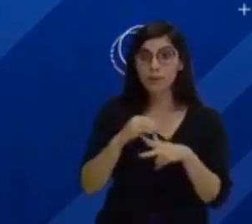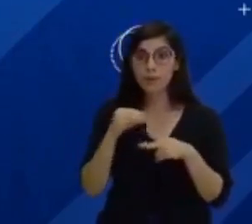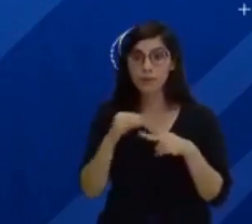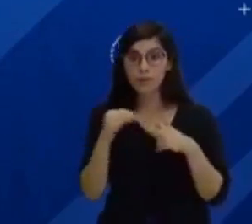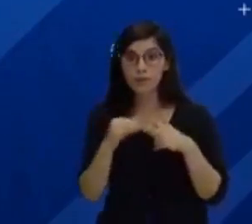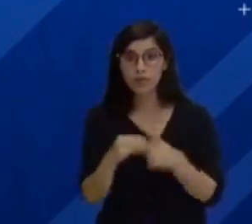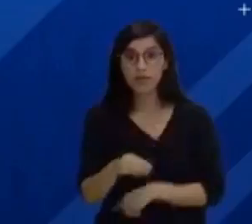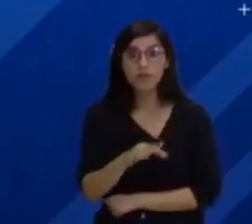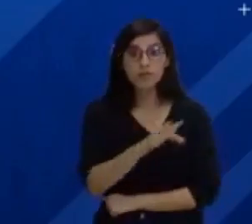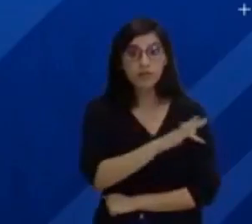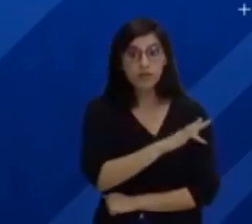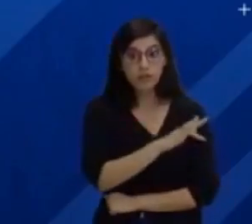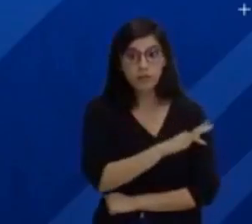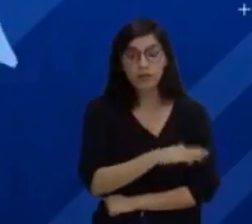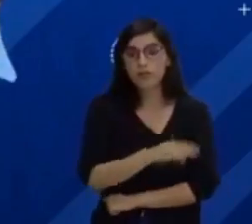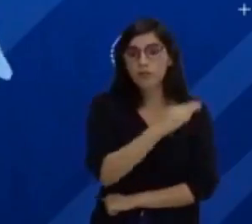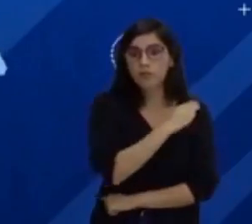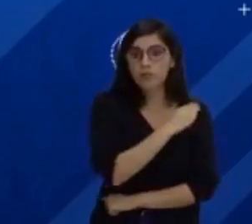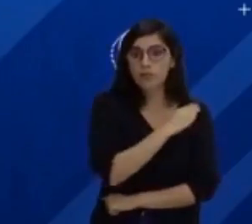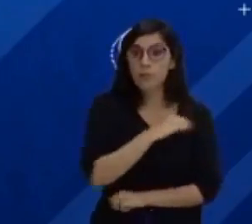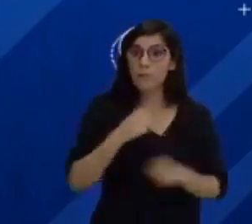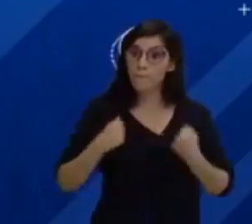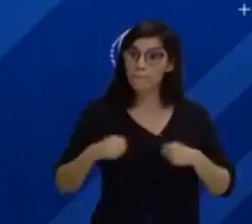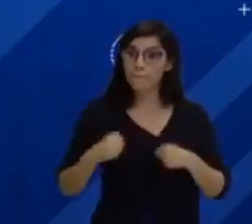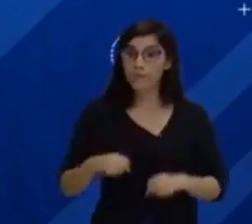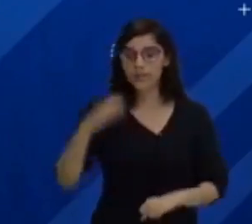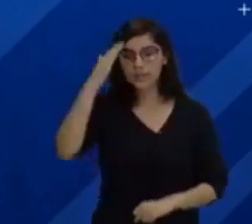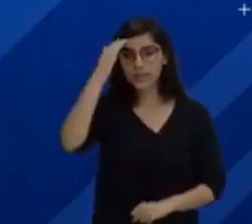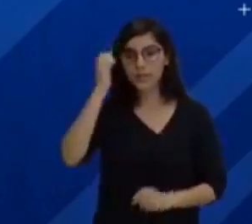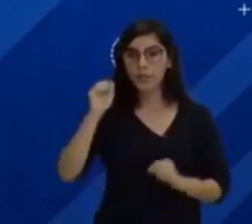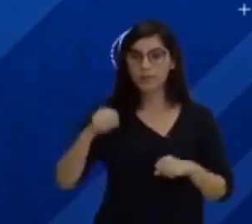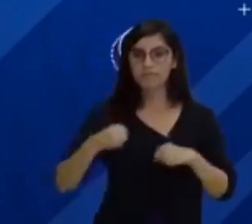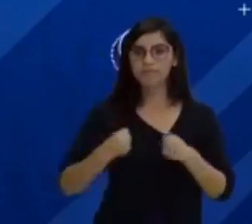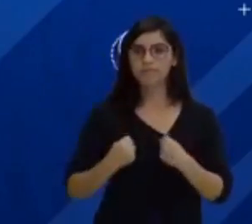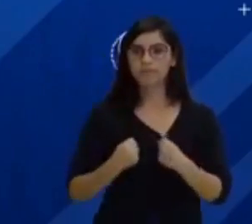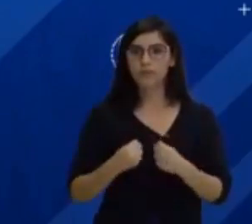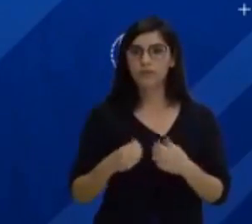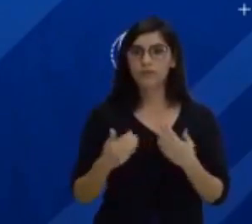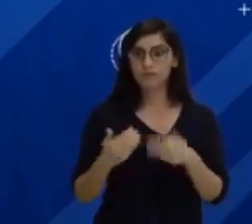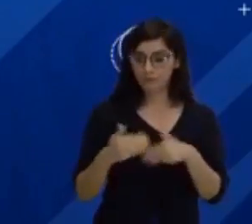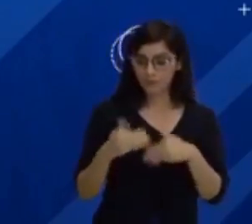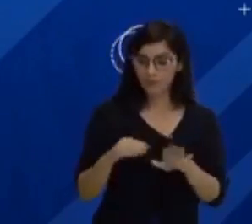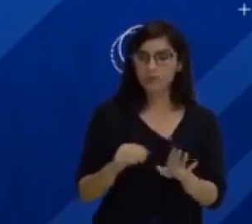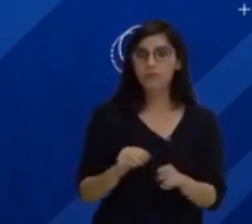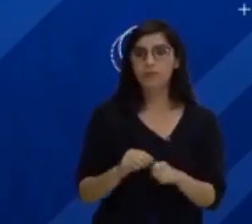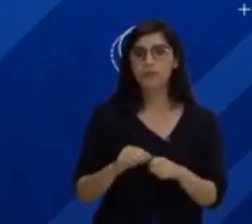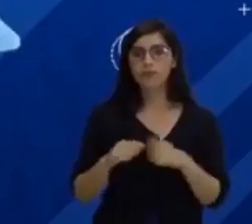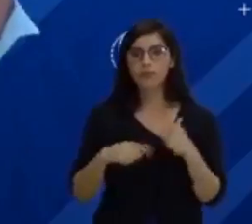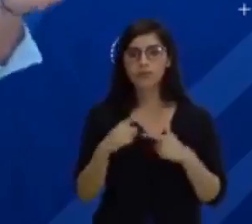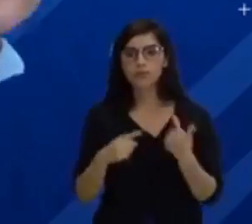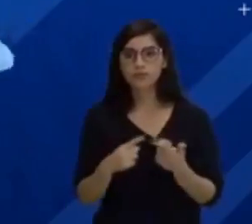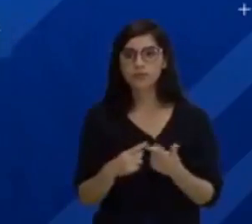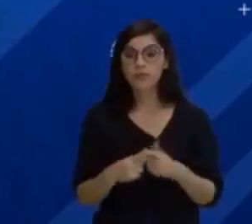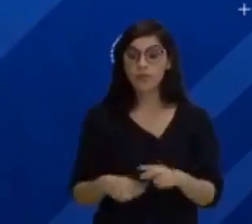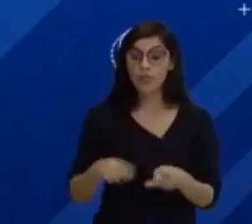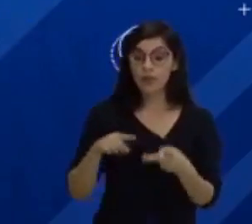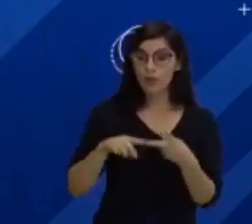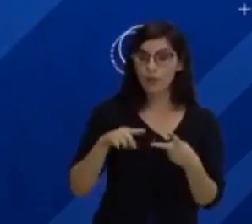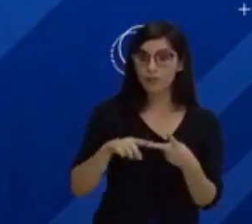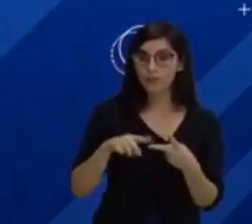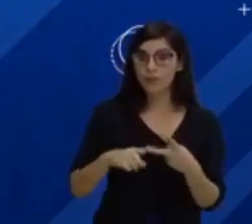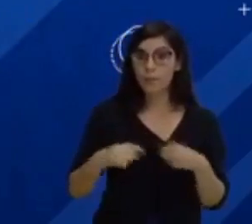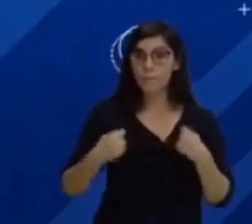tem que saber para estar fortalecido quando chegar a sua vez. E, segundo, você tem que assistir todas as aulas,